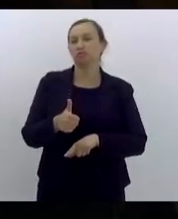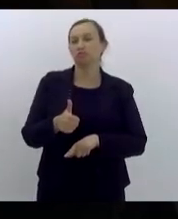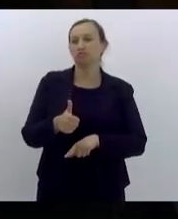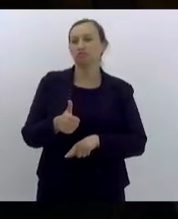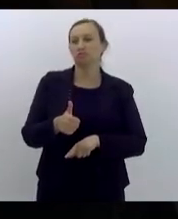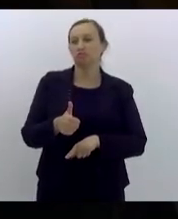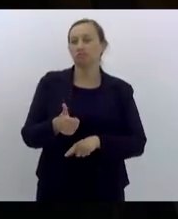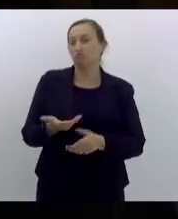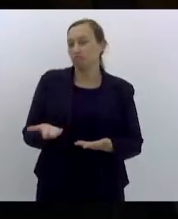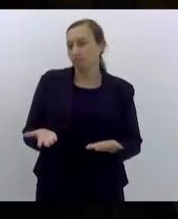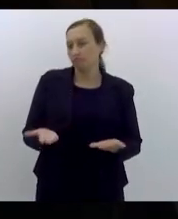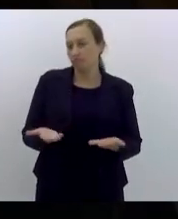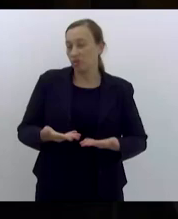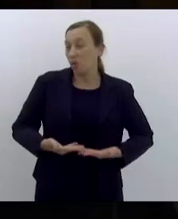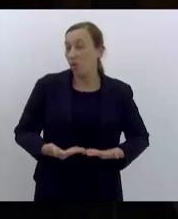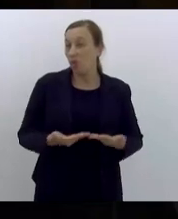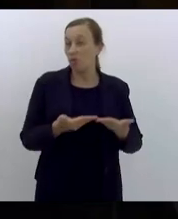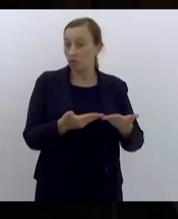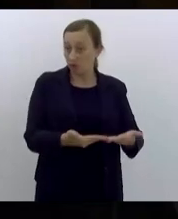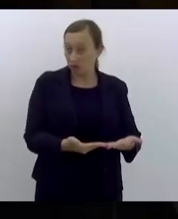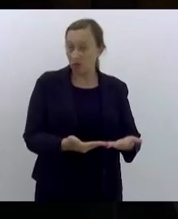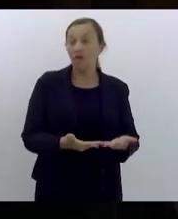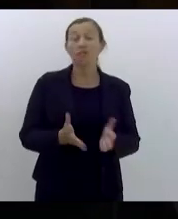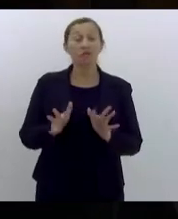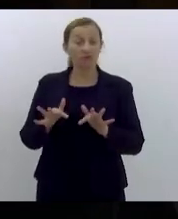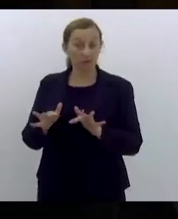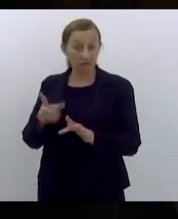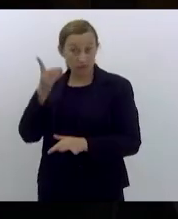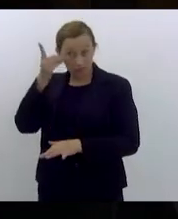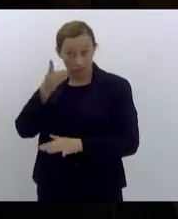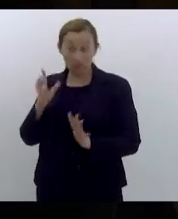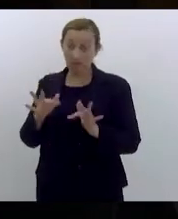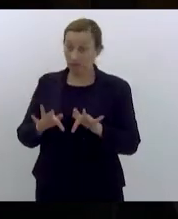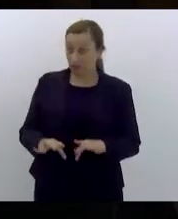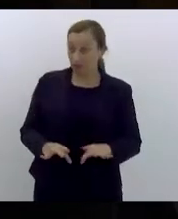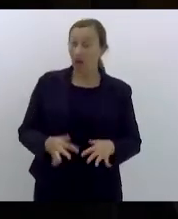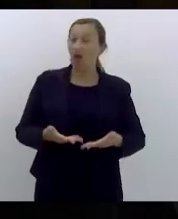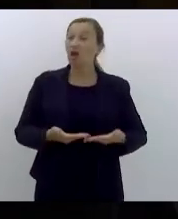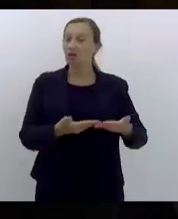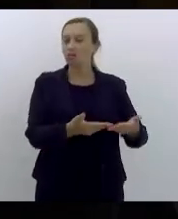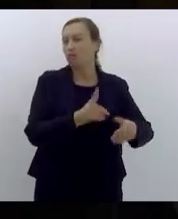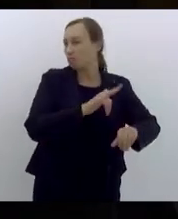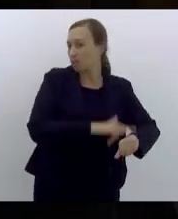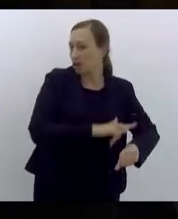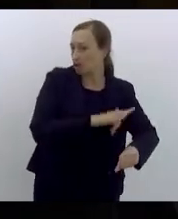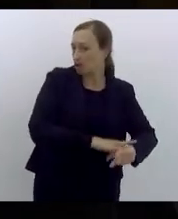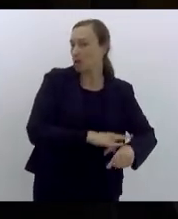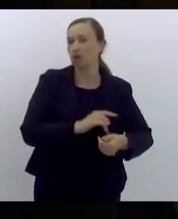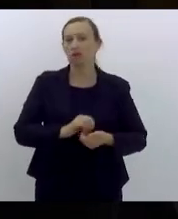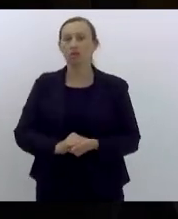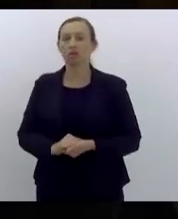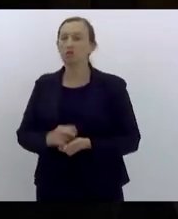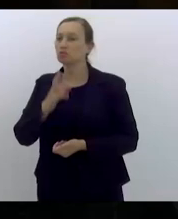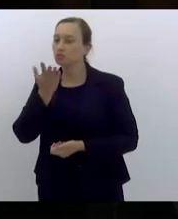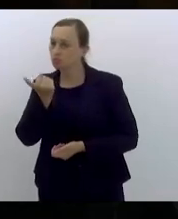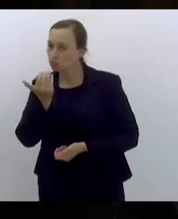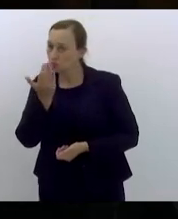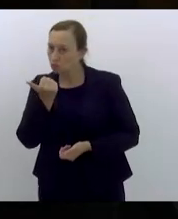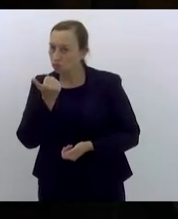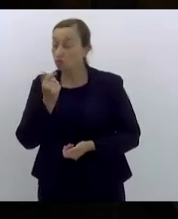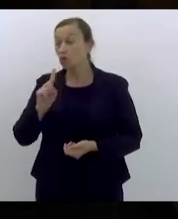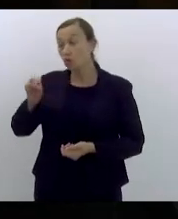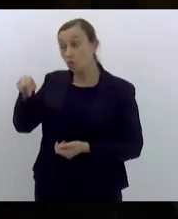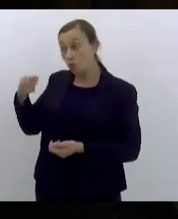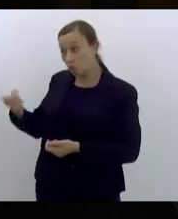enfim a oferta para concluir deputada a oferta de banheiro a oferta de refeição e